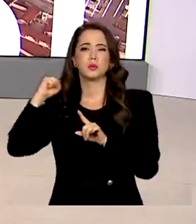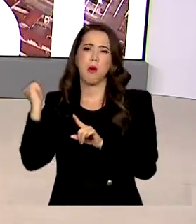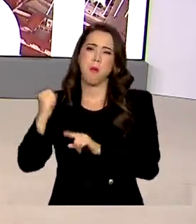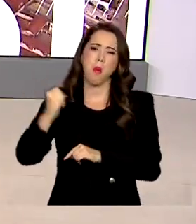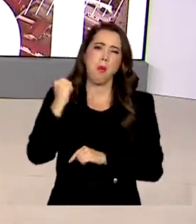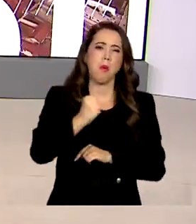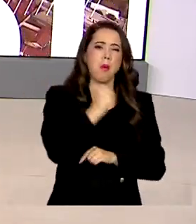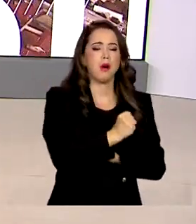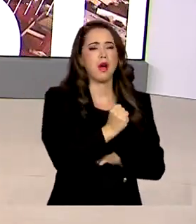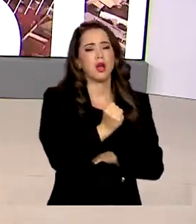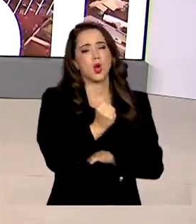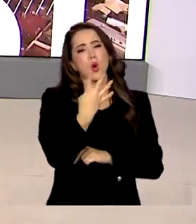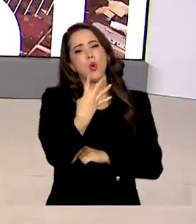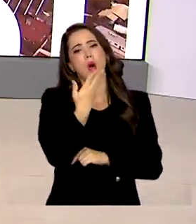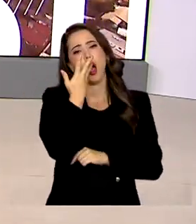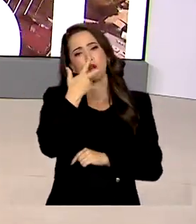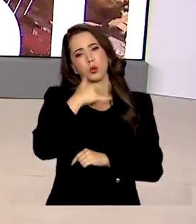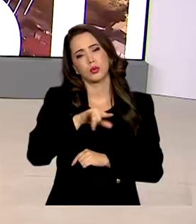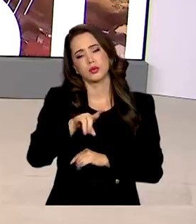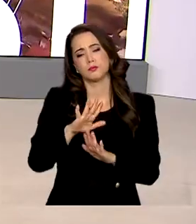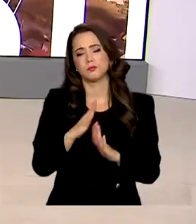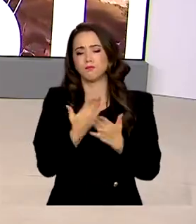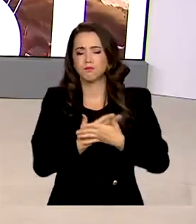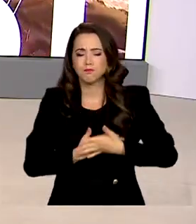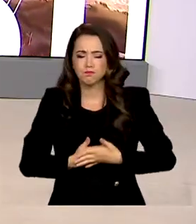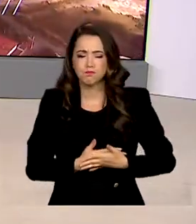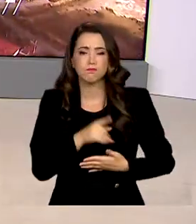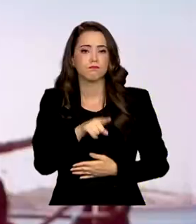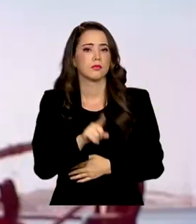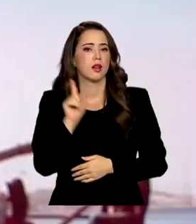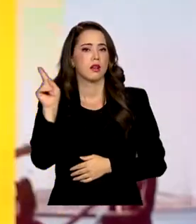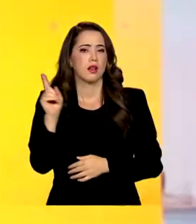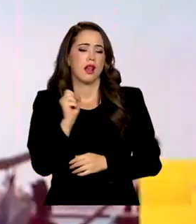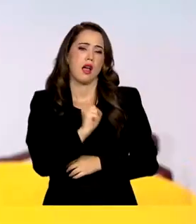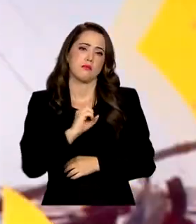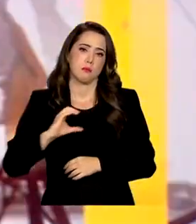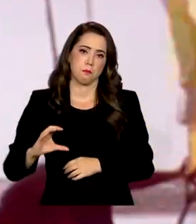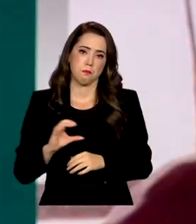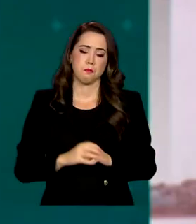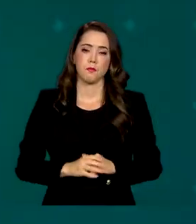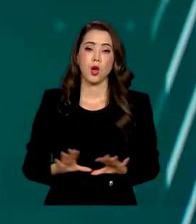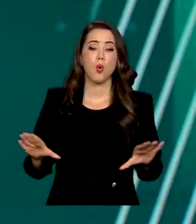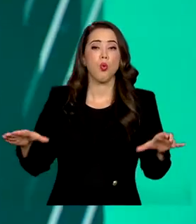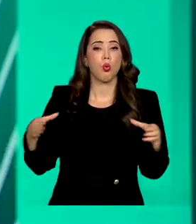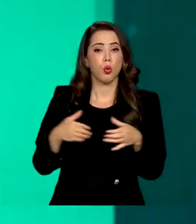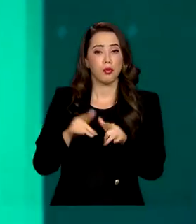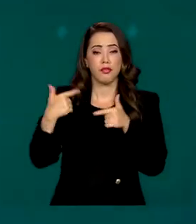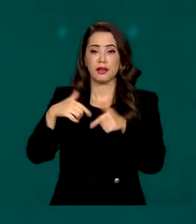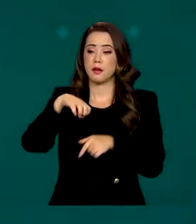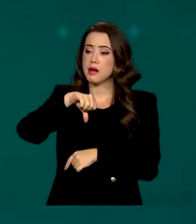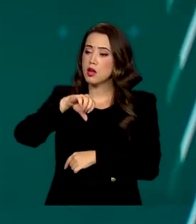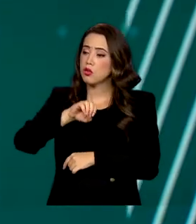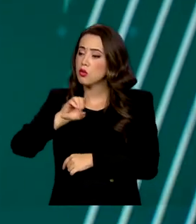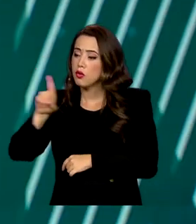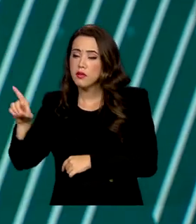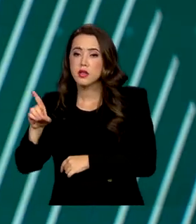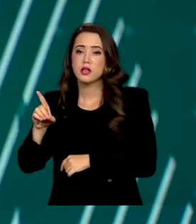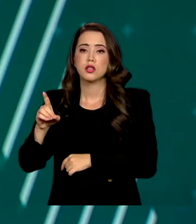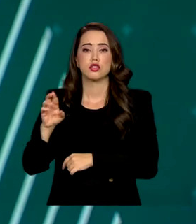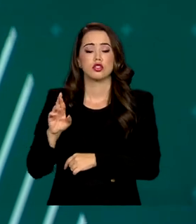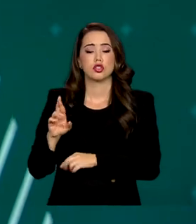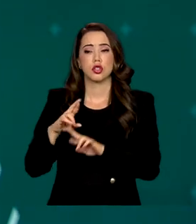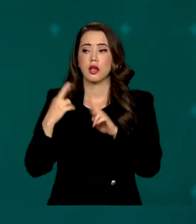de quatro crianças numa creche em Blumenau, Santa Catarina. O grupo vai funcionar por 90 dias reunindo